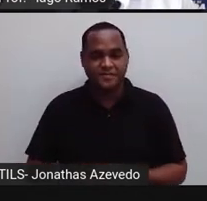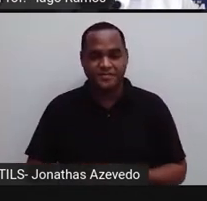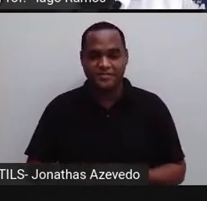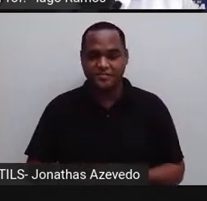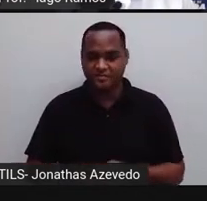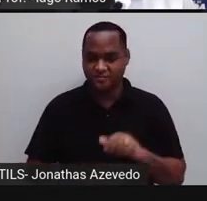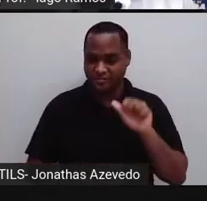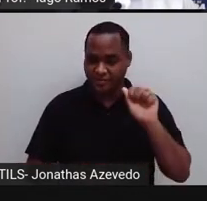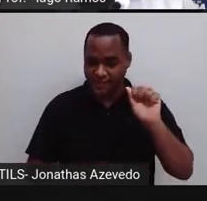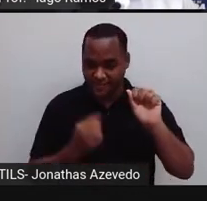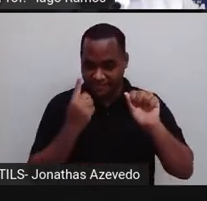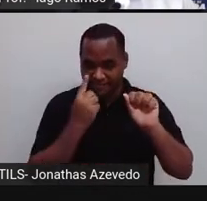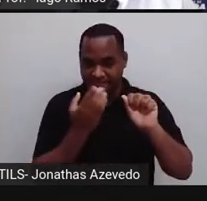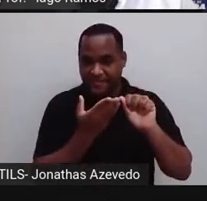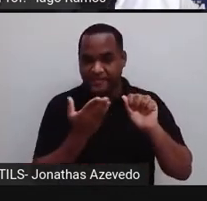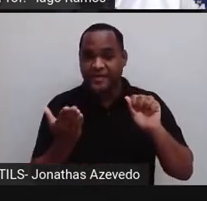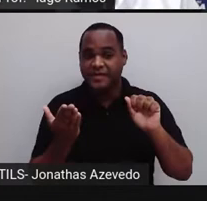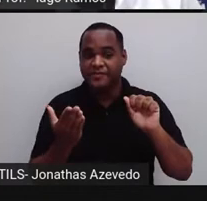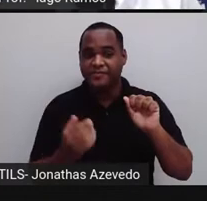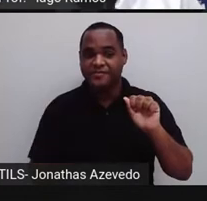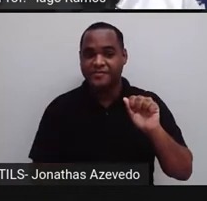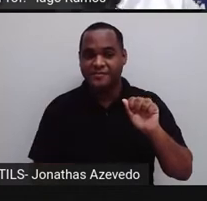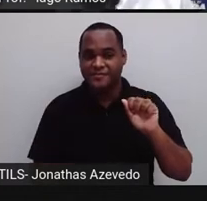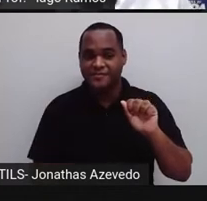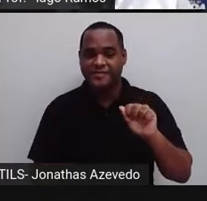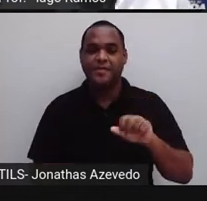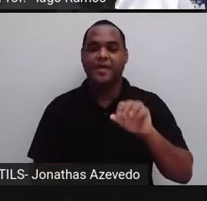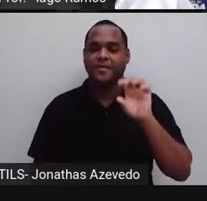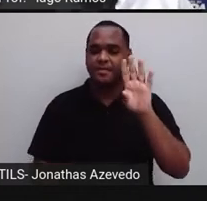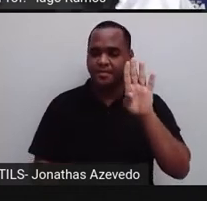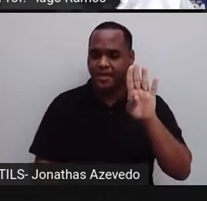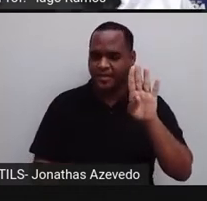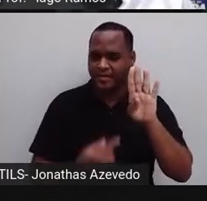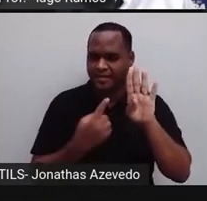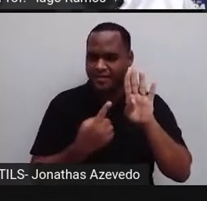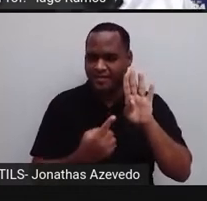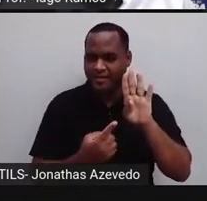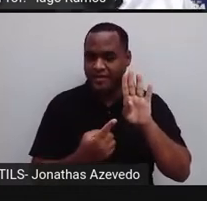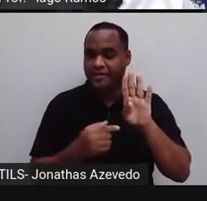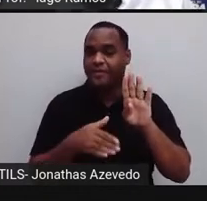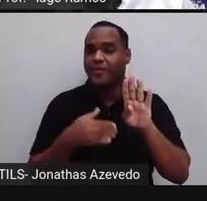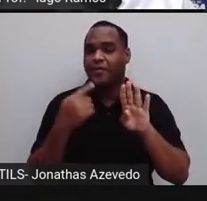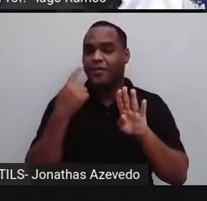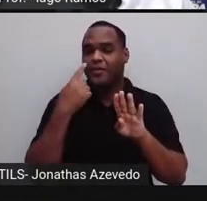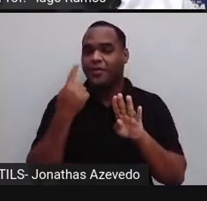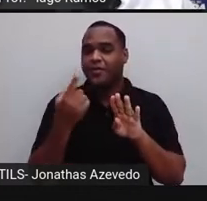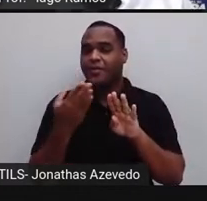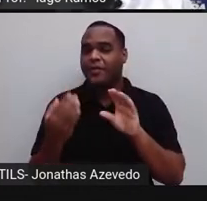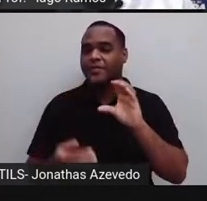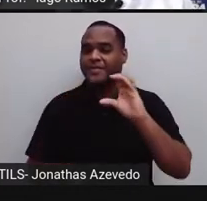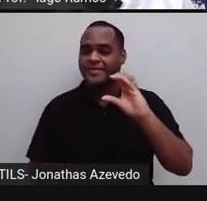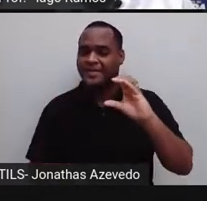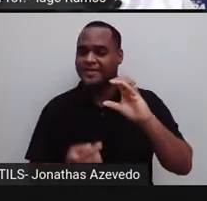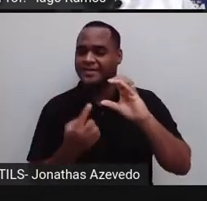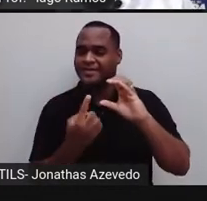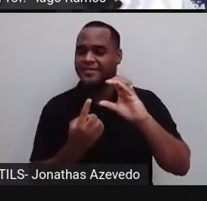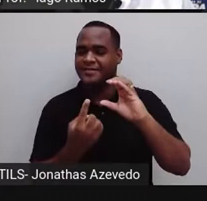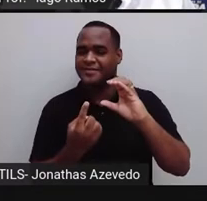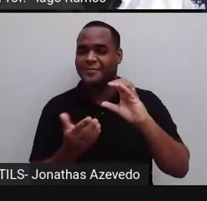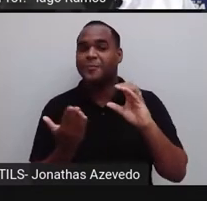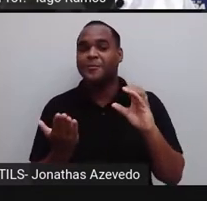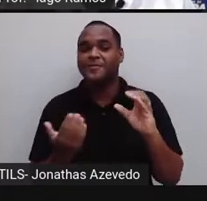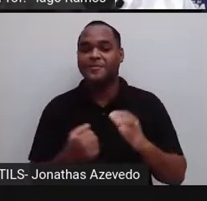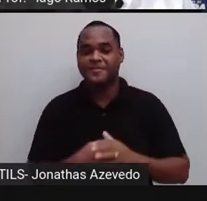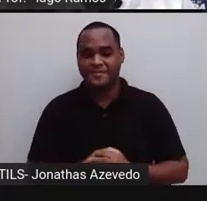81 no item A, é 9 no item B, ou é a fração 1 nono no item C?